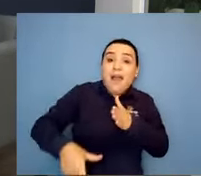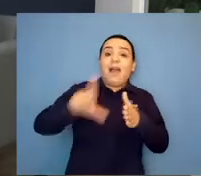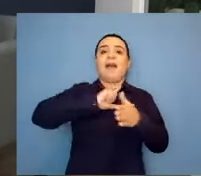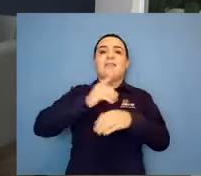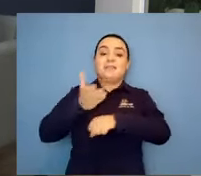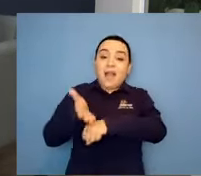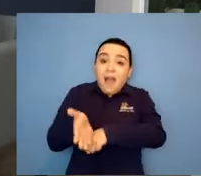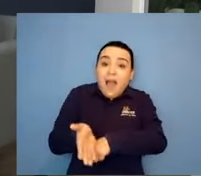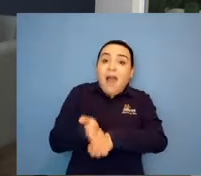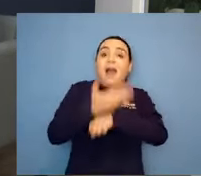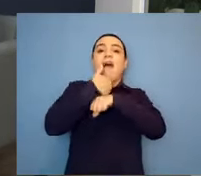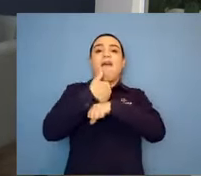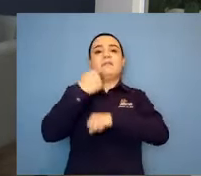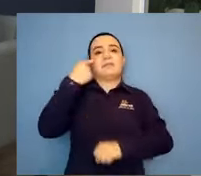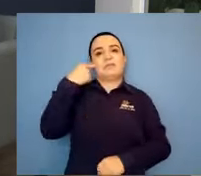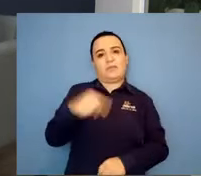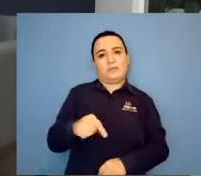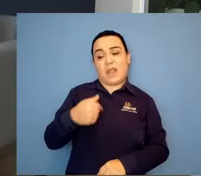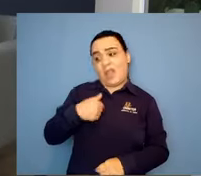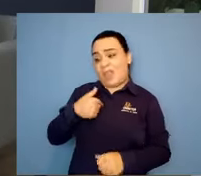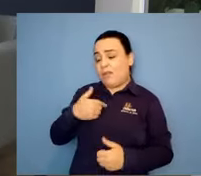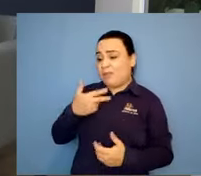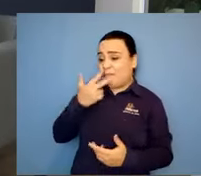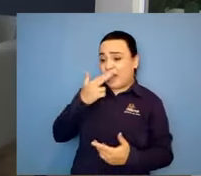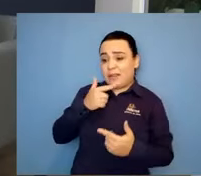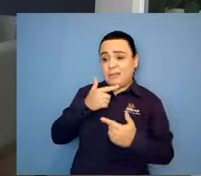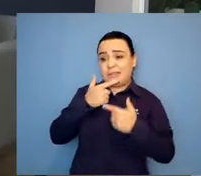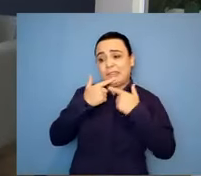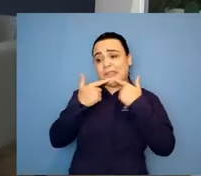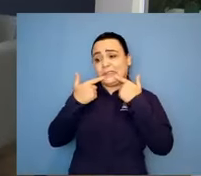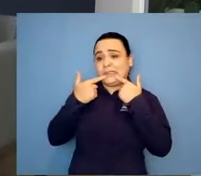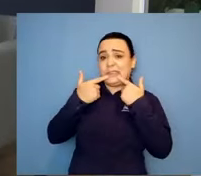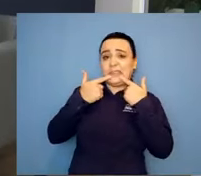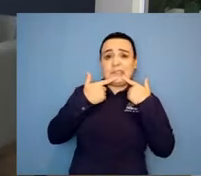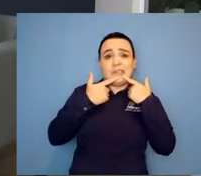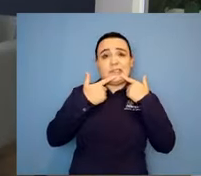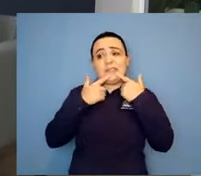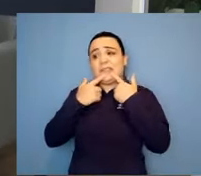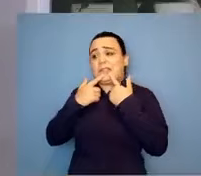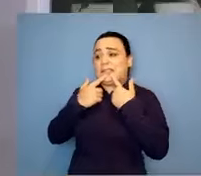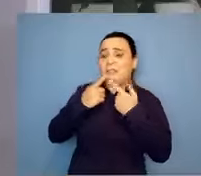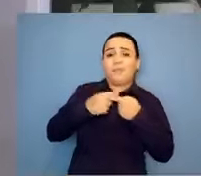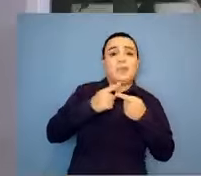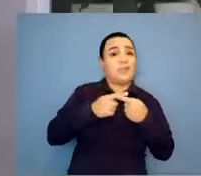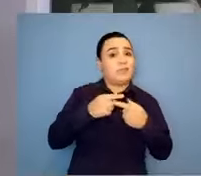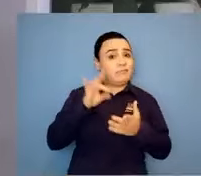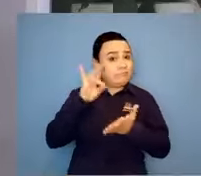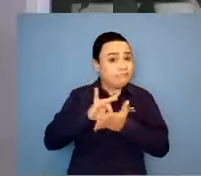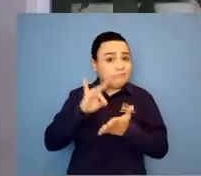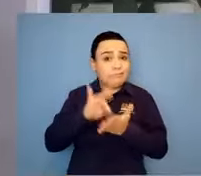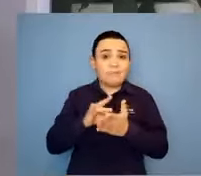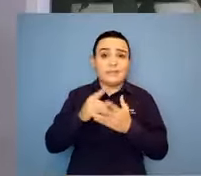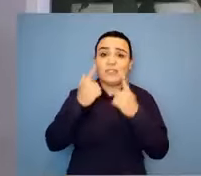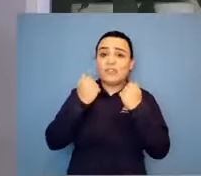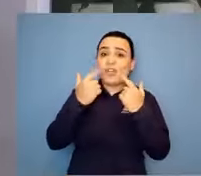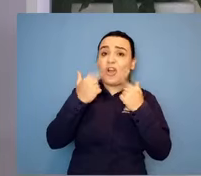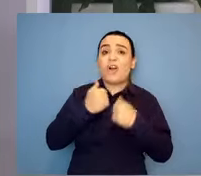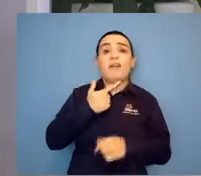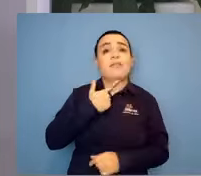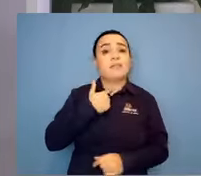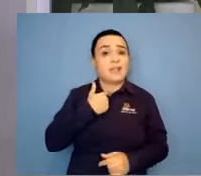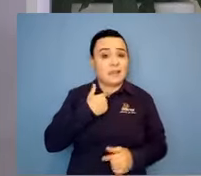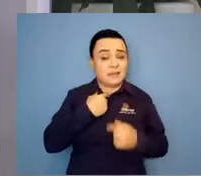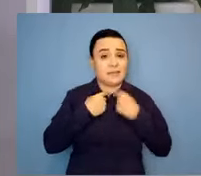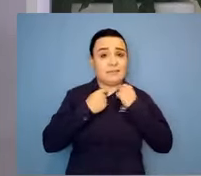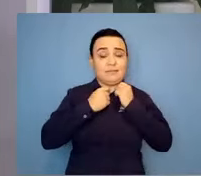chorar, porque é isso. É. É revoltante, às vezes. É, além do sofrimento da que traz a